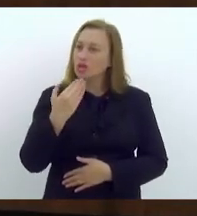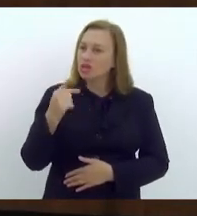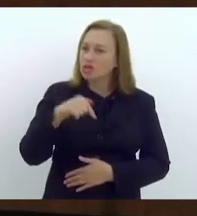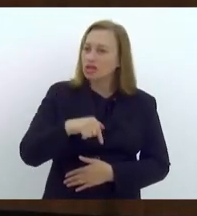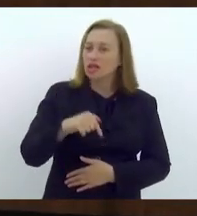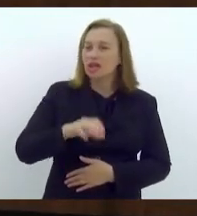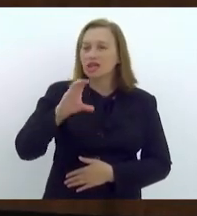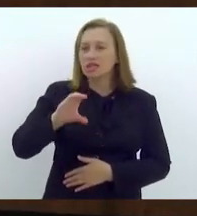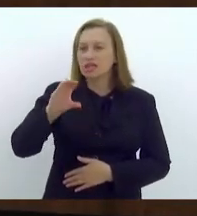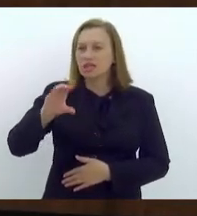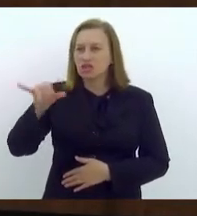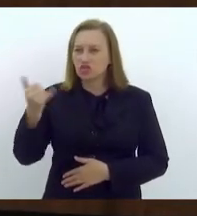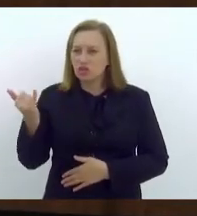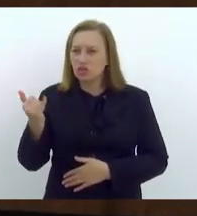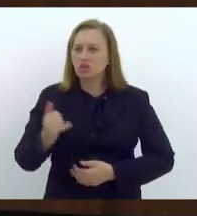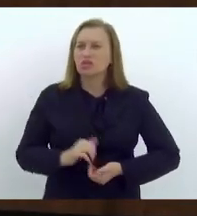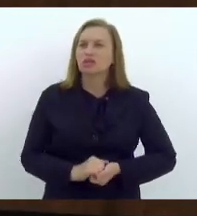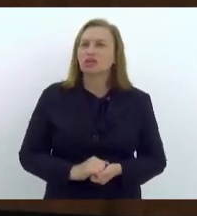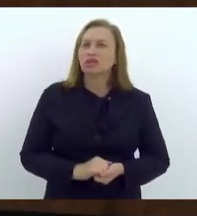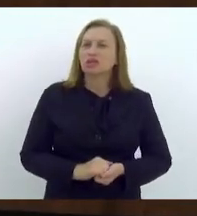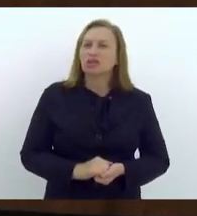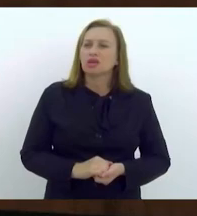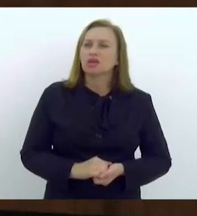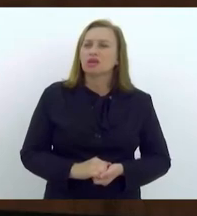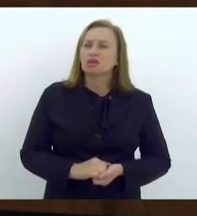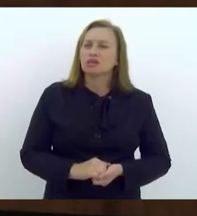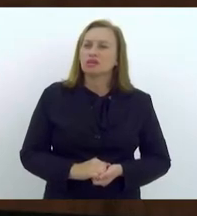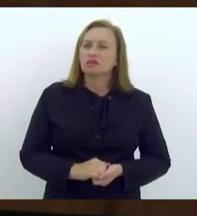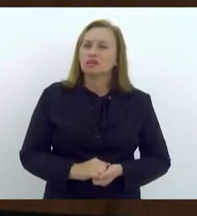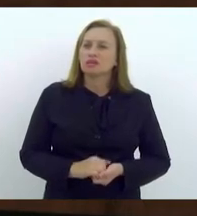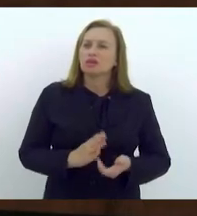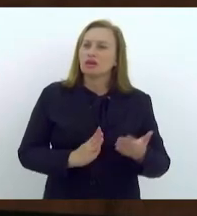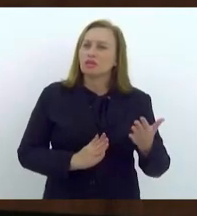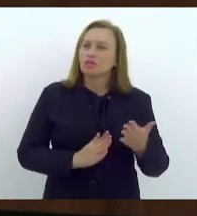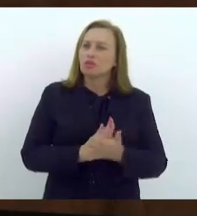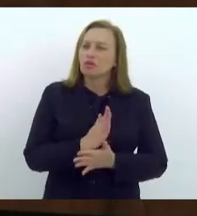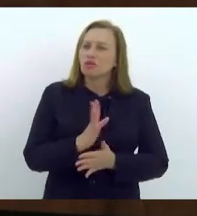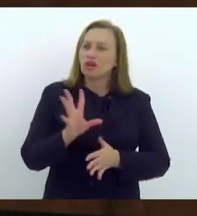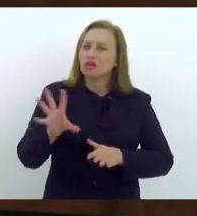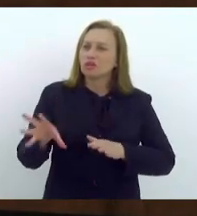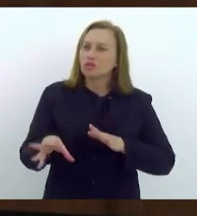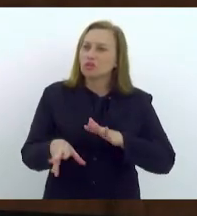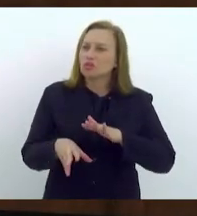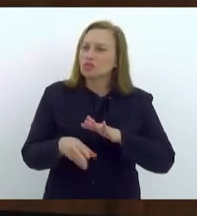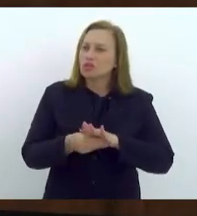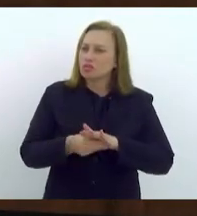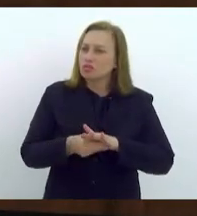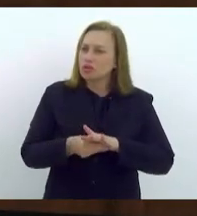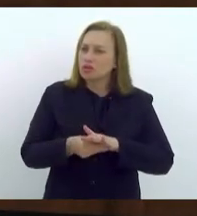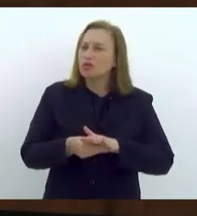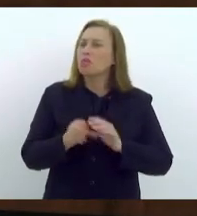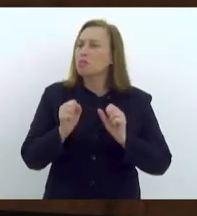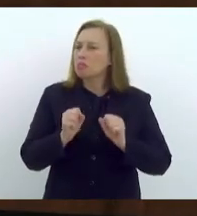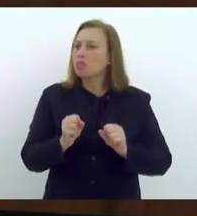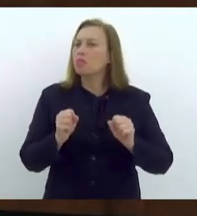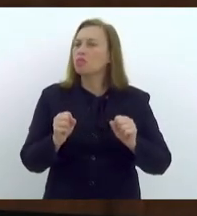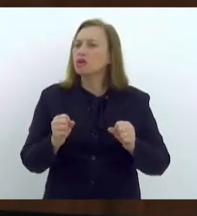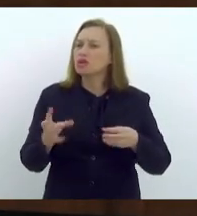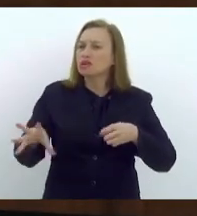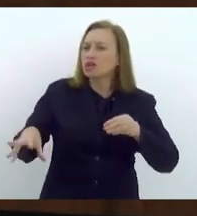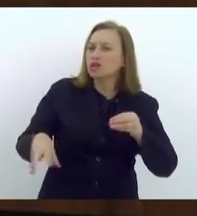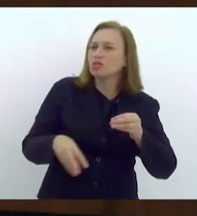à CCJ, que ao emitir o parecer, deu parecer favorável com emendas, que poderão então ser